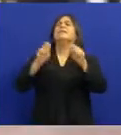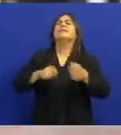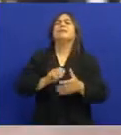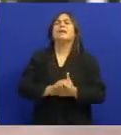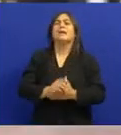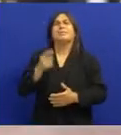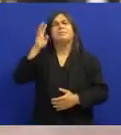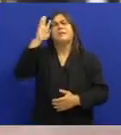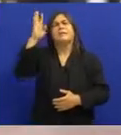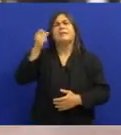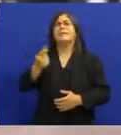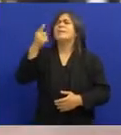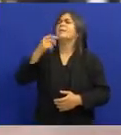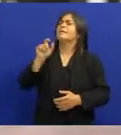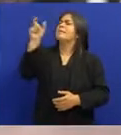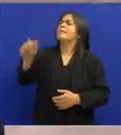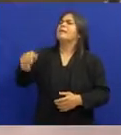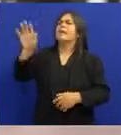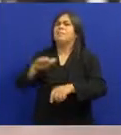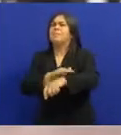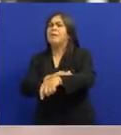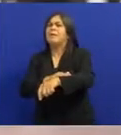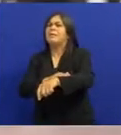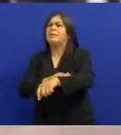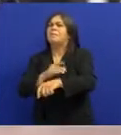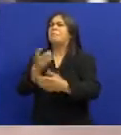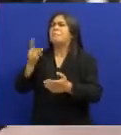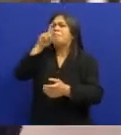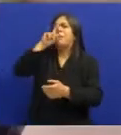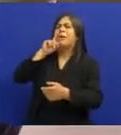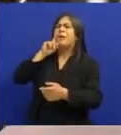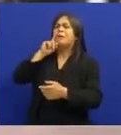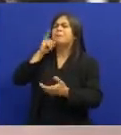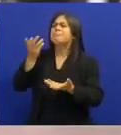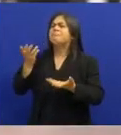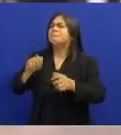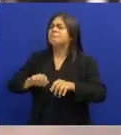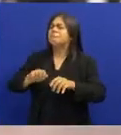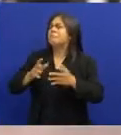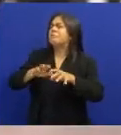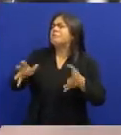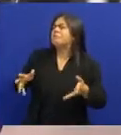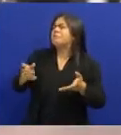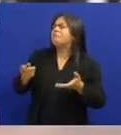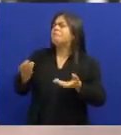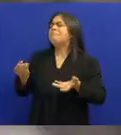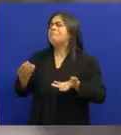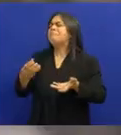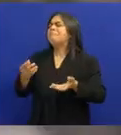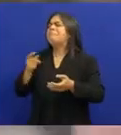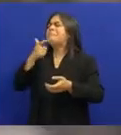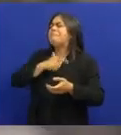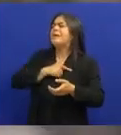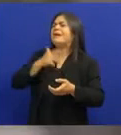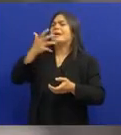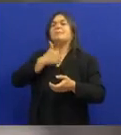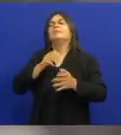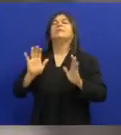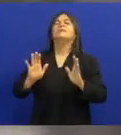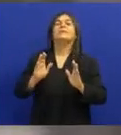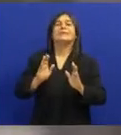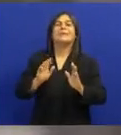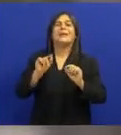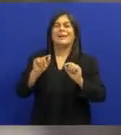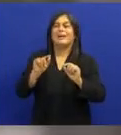chegou no Jacos Todo mundo ficou naquele pensamento Quem é? É preto? É amarelo? É cigano? É branco? É feio? É bonito?